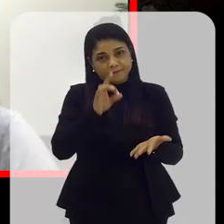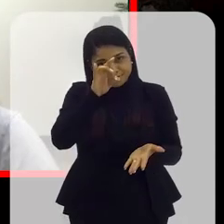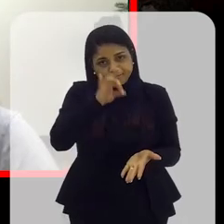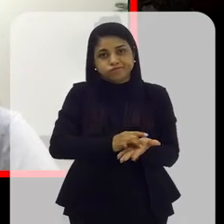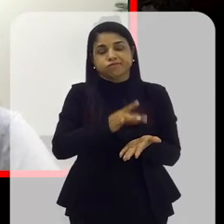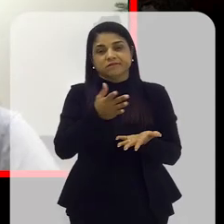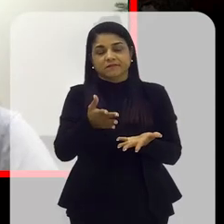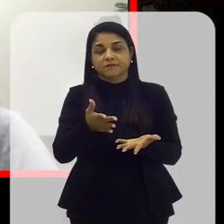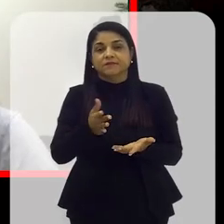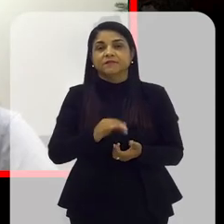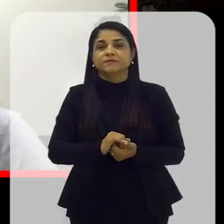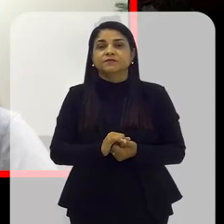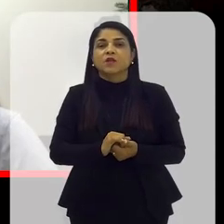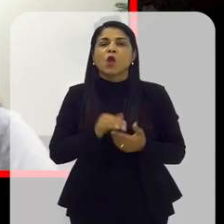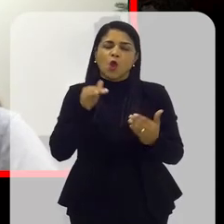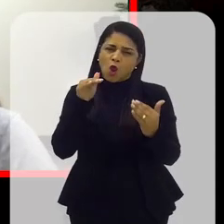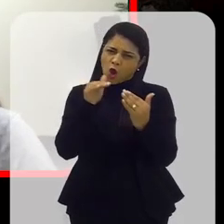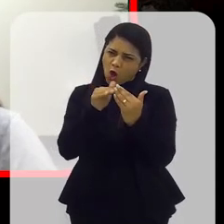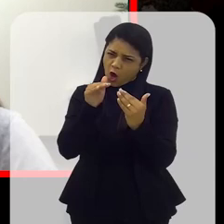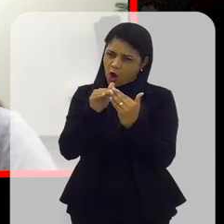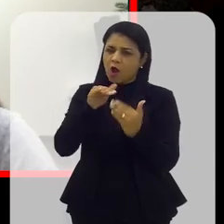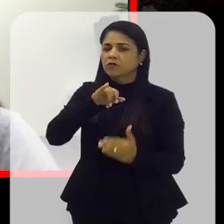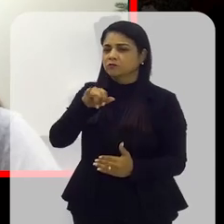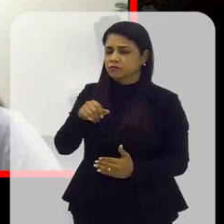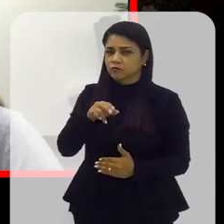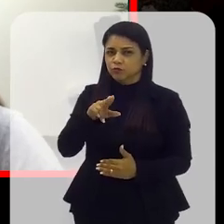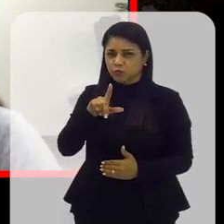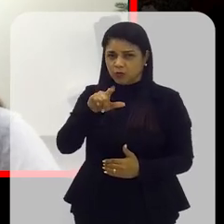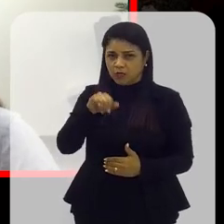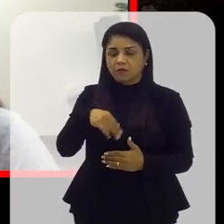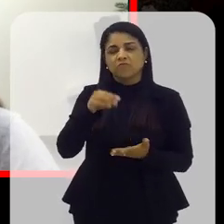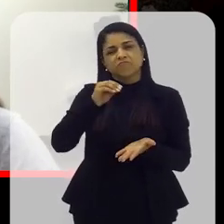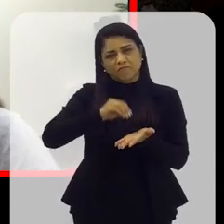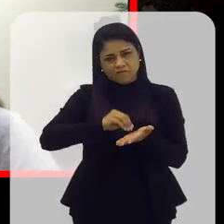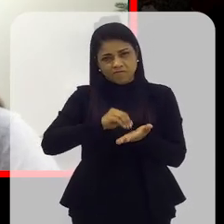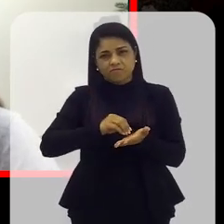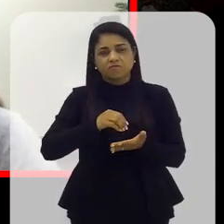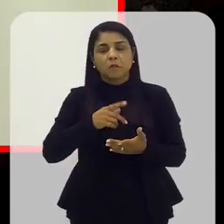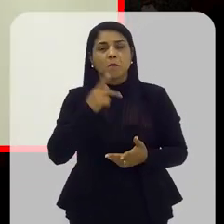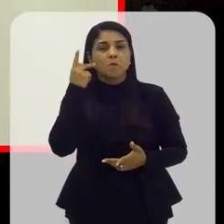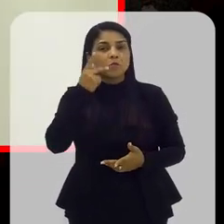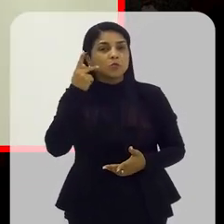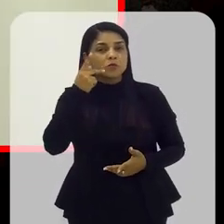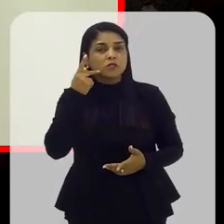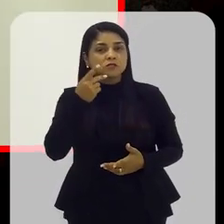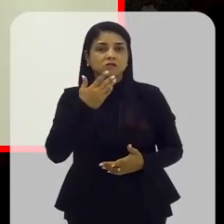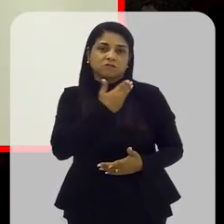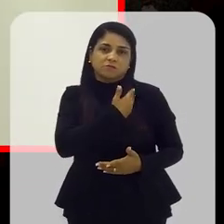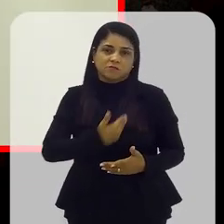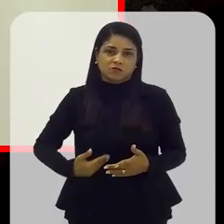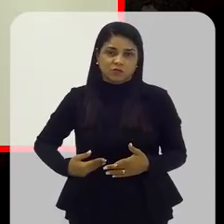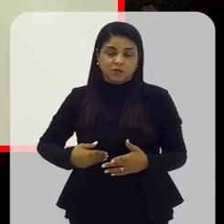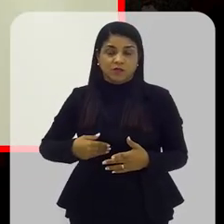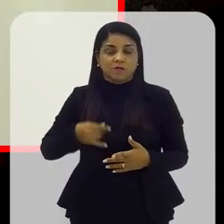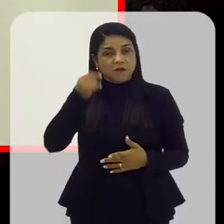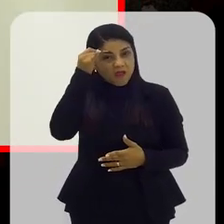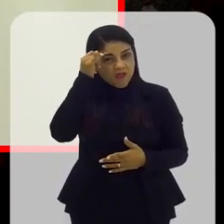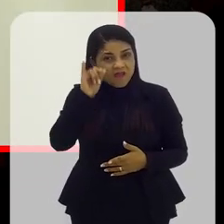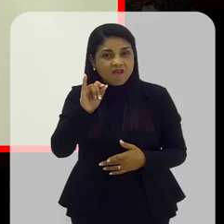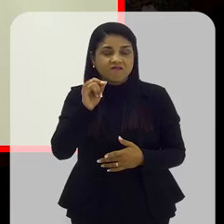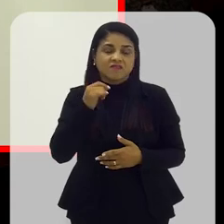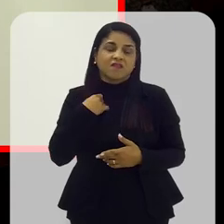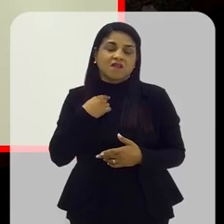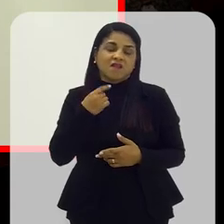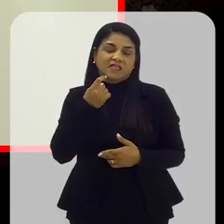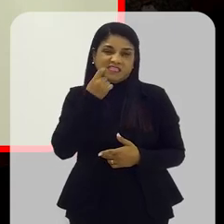Olá, eu concordo com a Juliana de que faltam políticas de prevenção. A